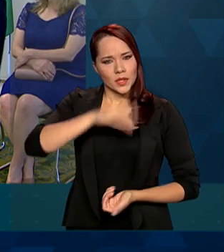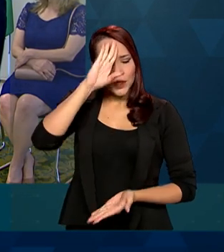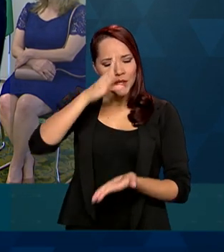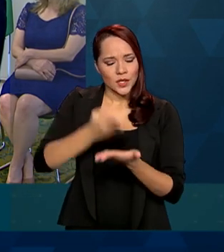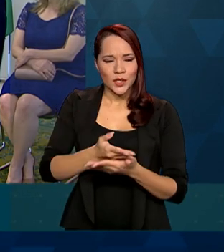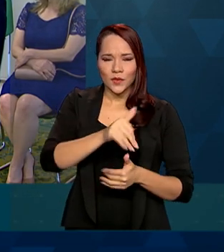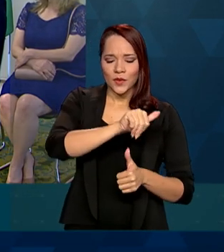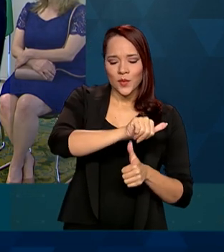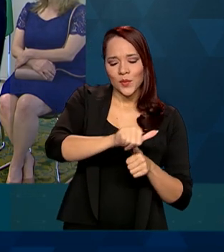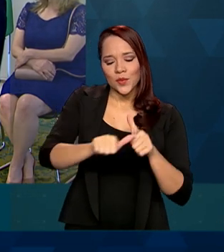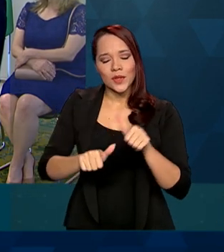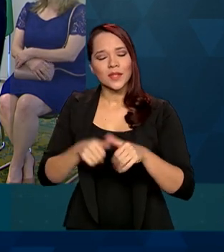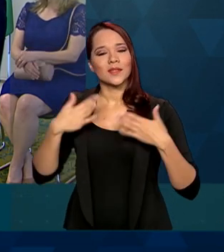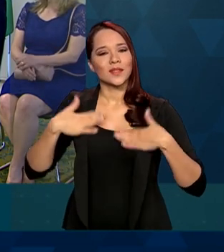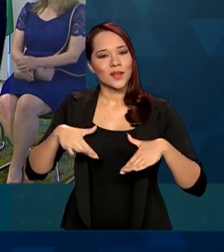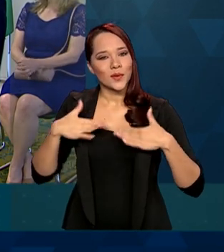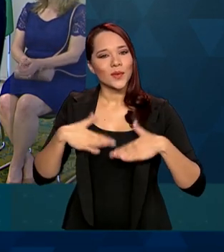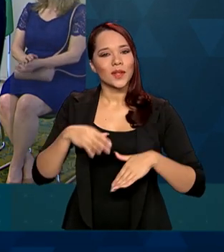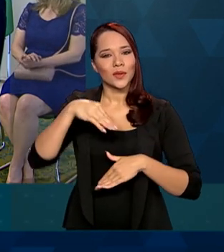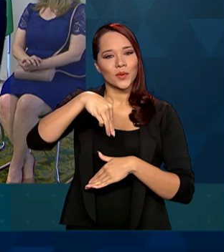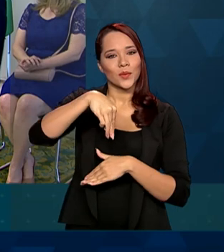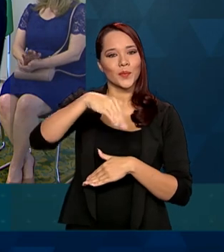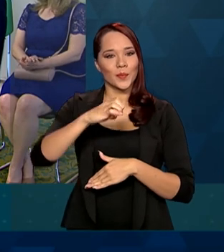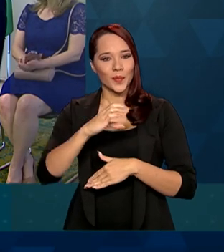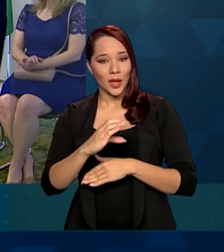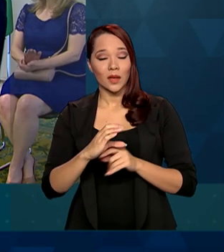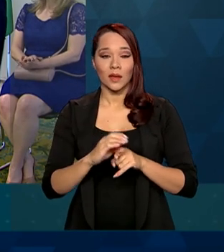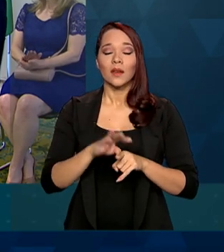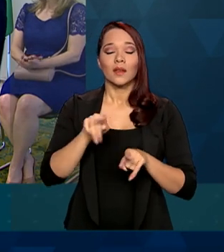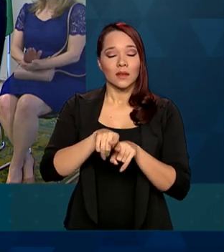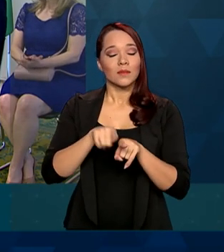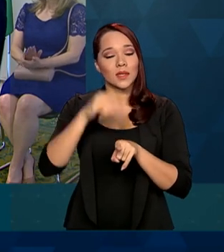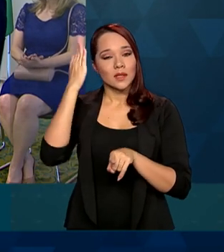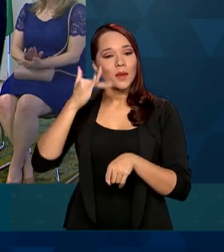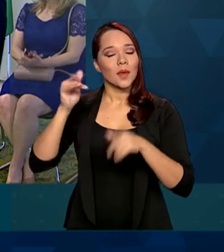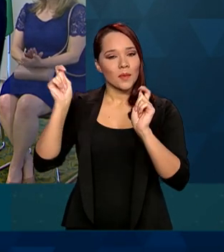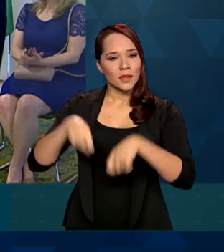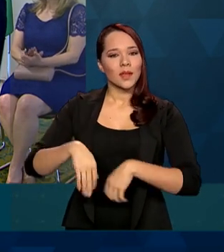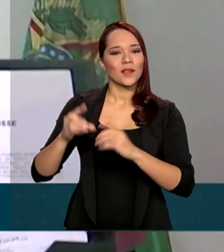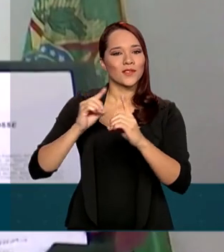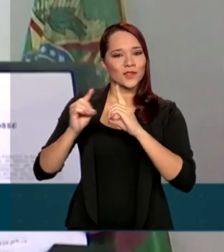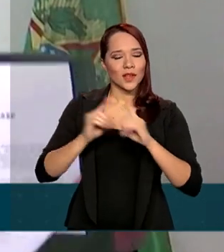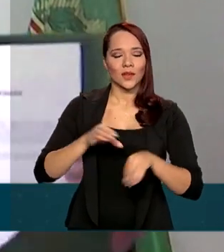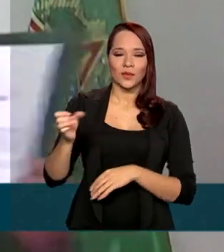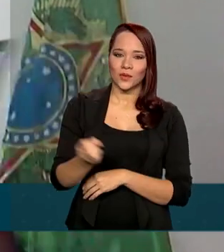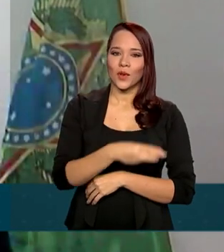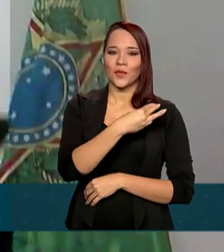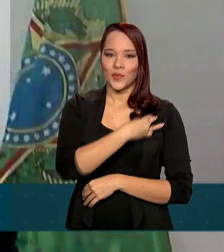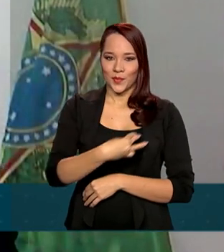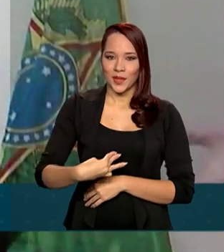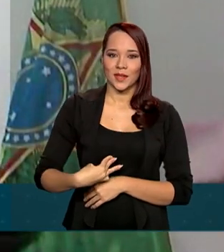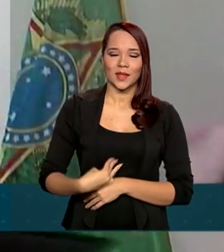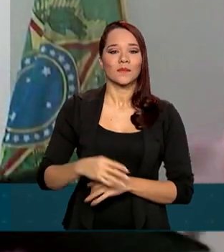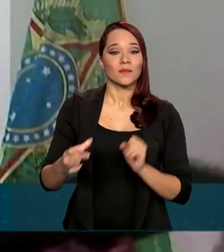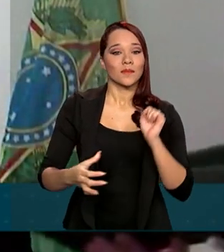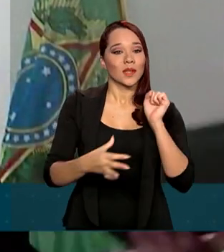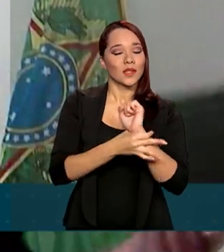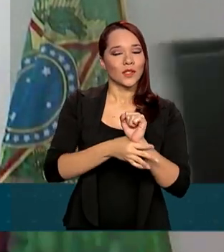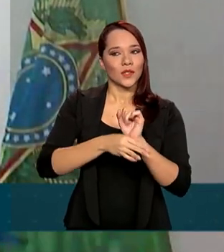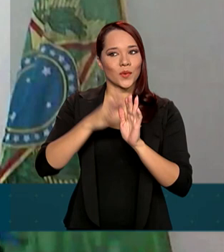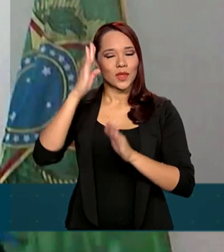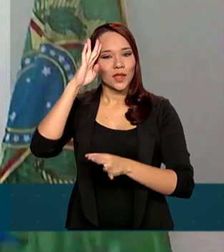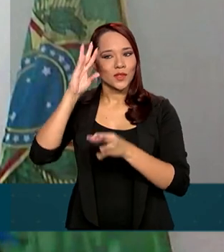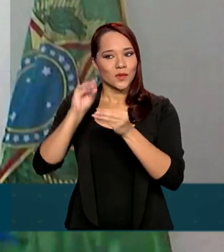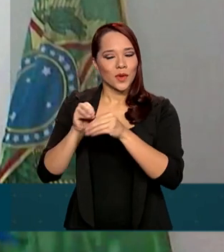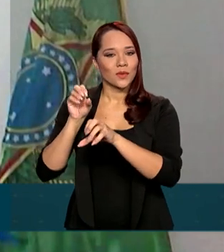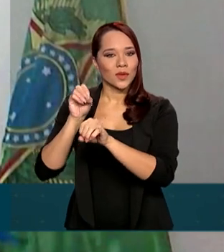transição tranquila do comando do MEC e disse apostar na capacidade de diálogo do novo ministro para garantir o entendimento